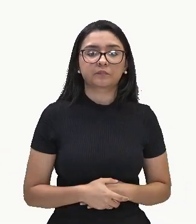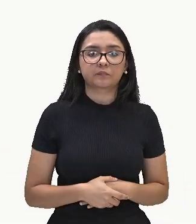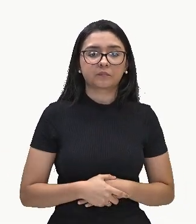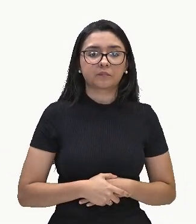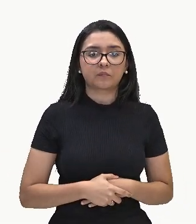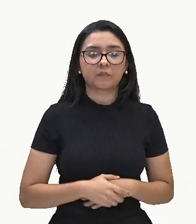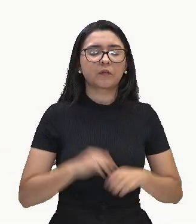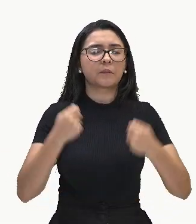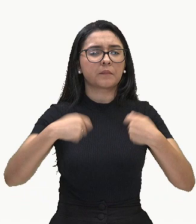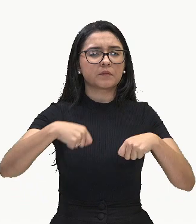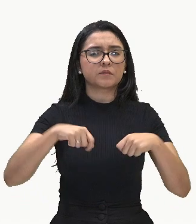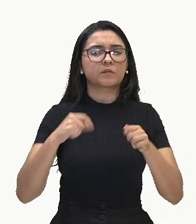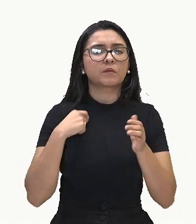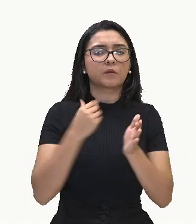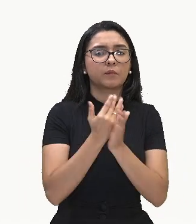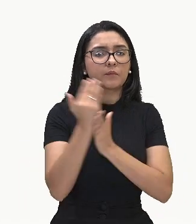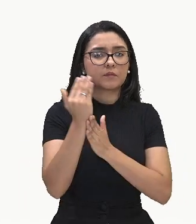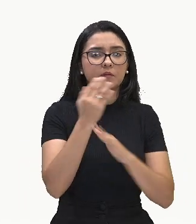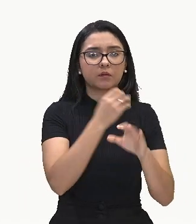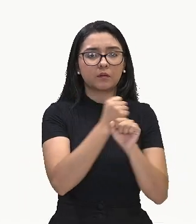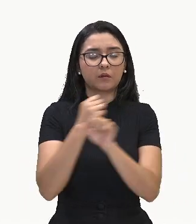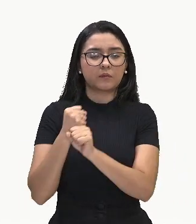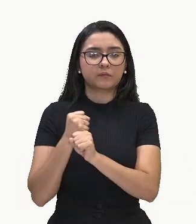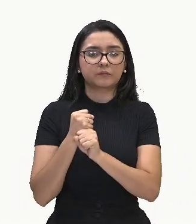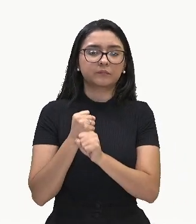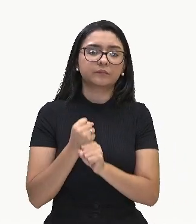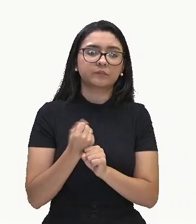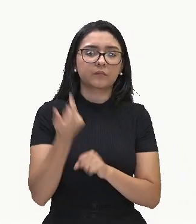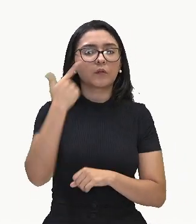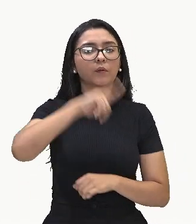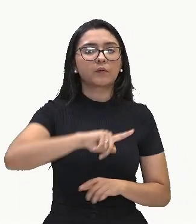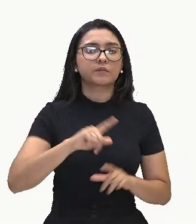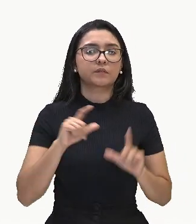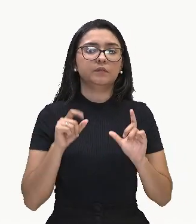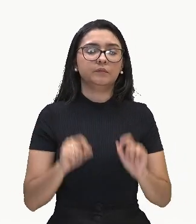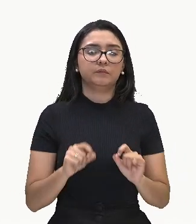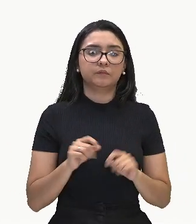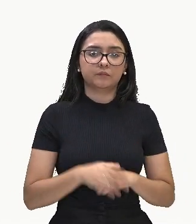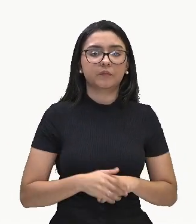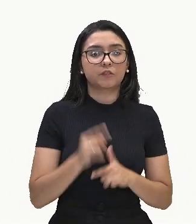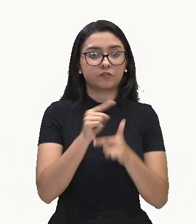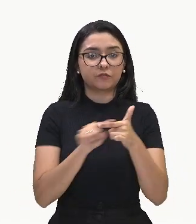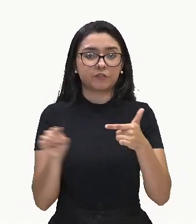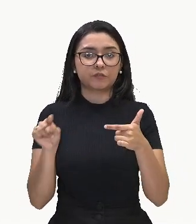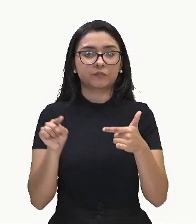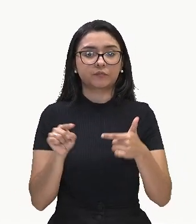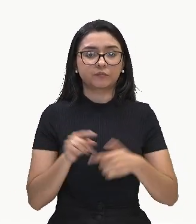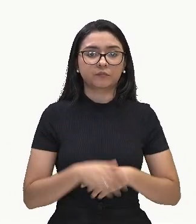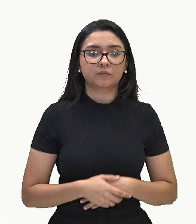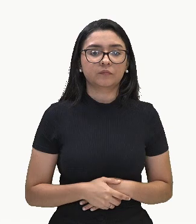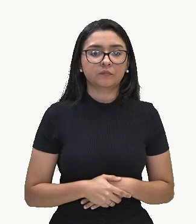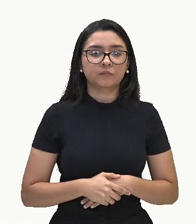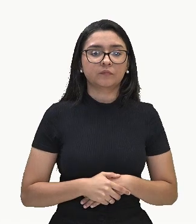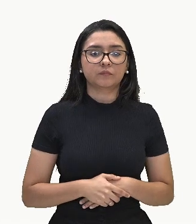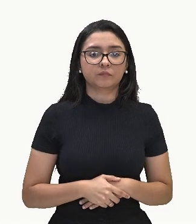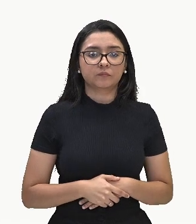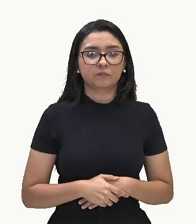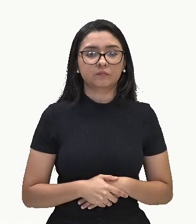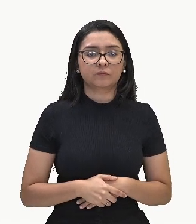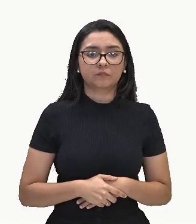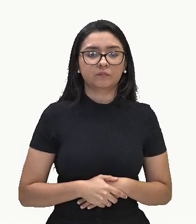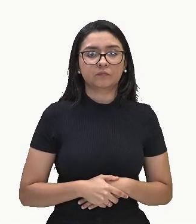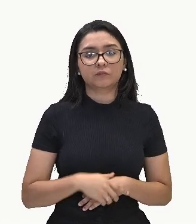vai ter que começar fazendo para fazer, efetuar a nossa divisão? Vamos completar o